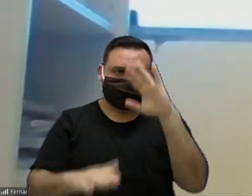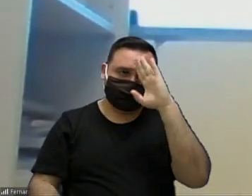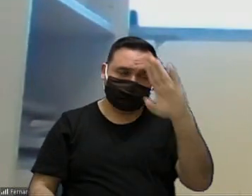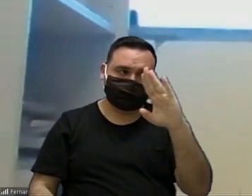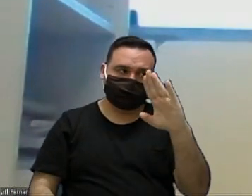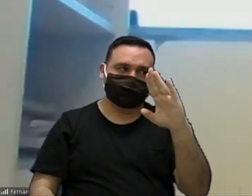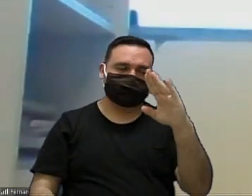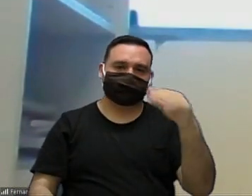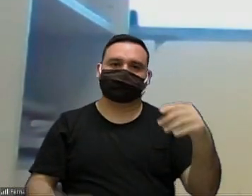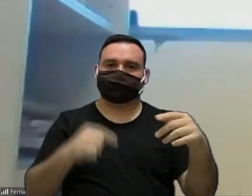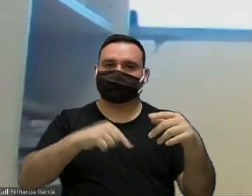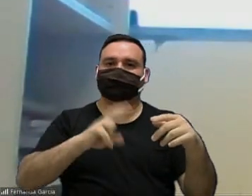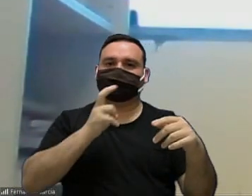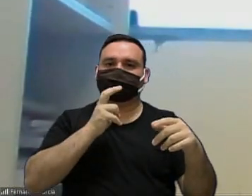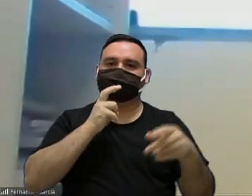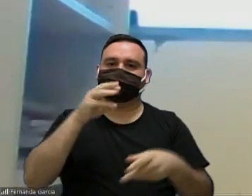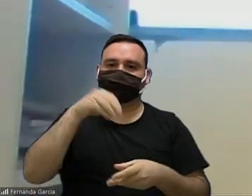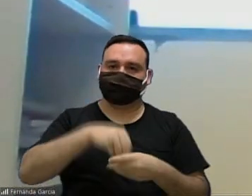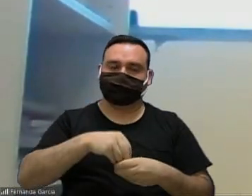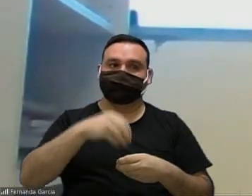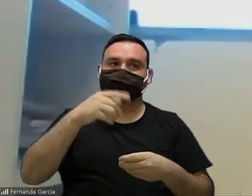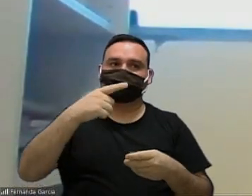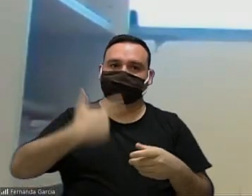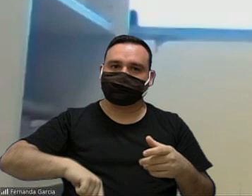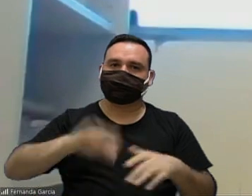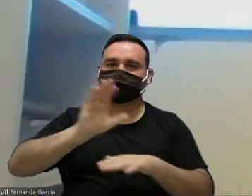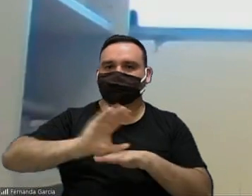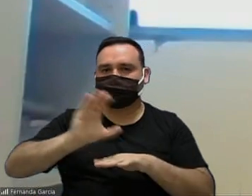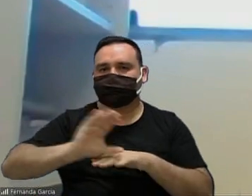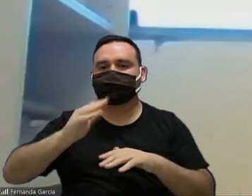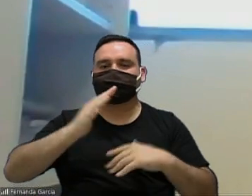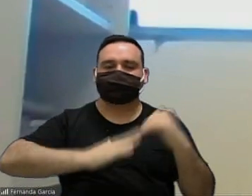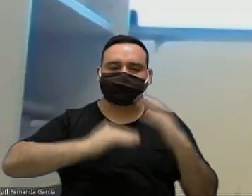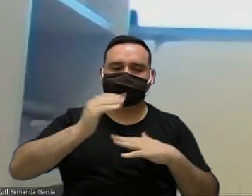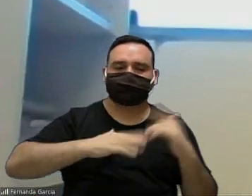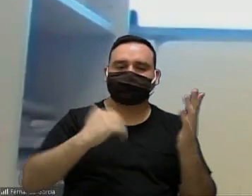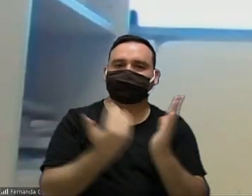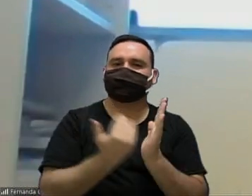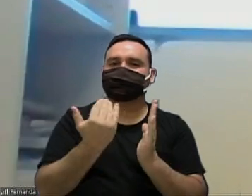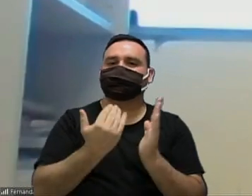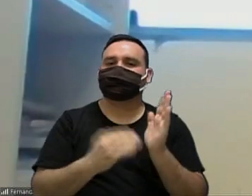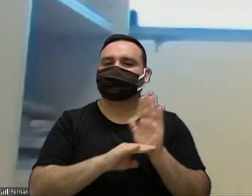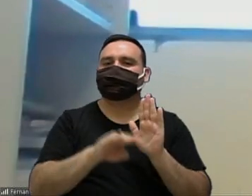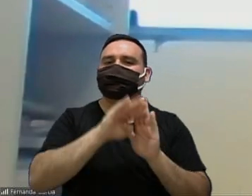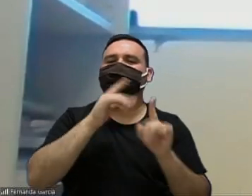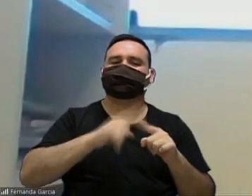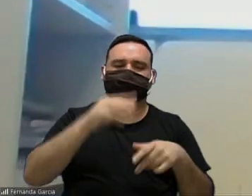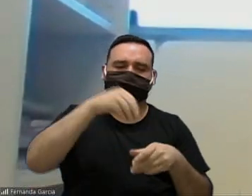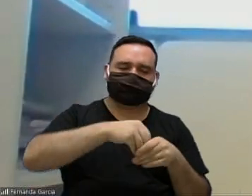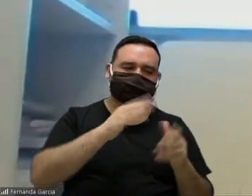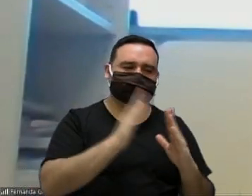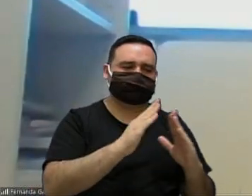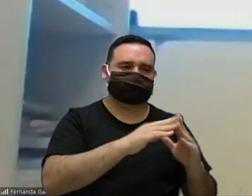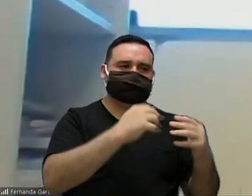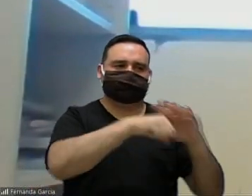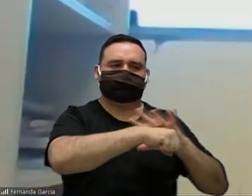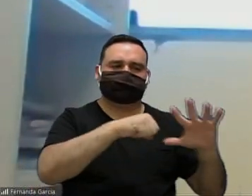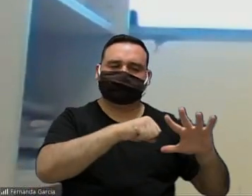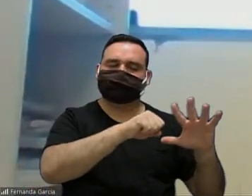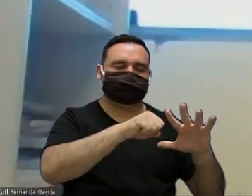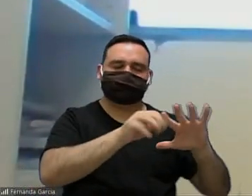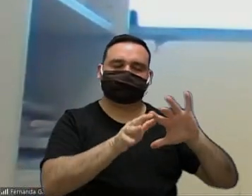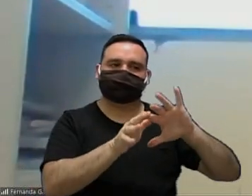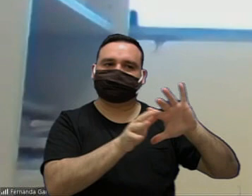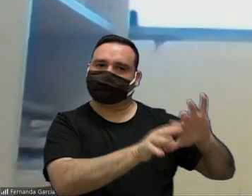na nossa cidade de mais cursos de mais ações pra que elas possam sair da violência doméstica desse ciclo da